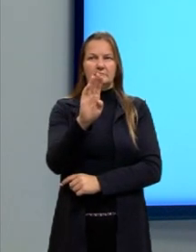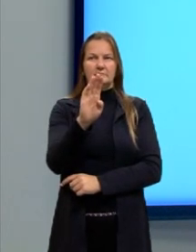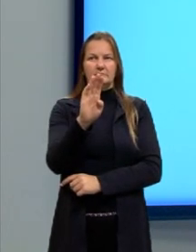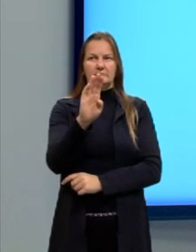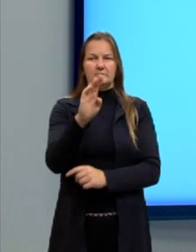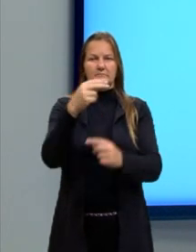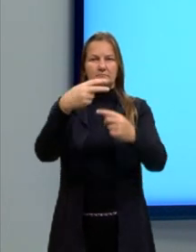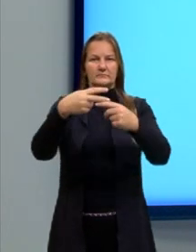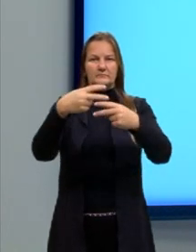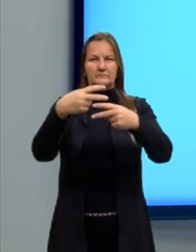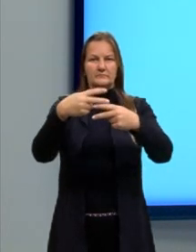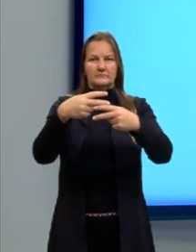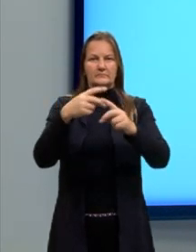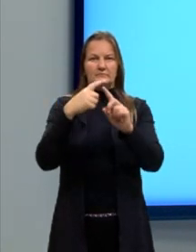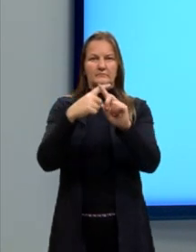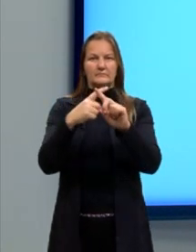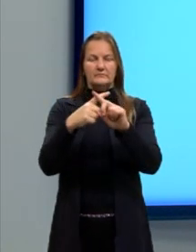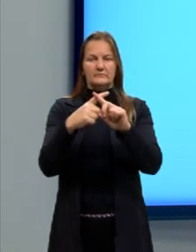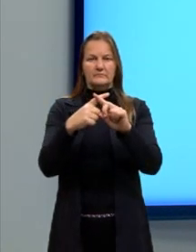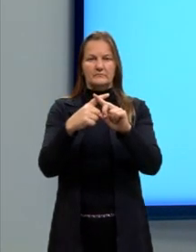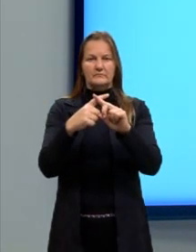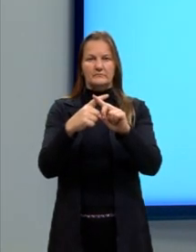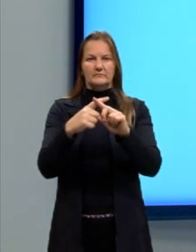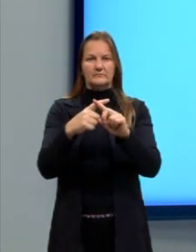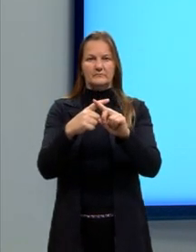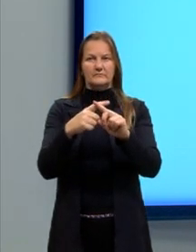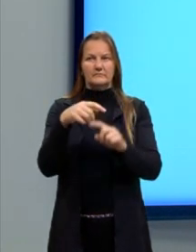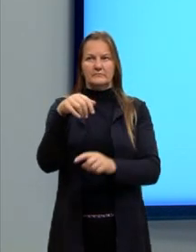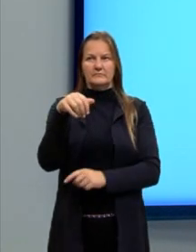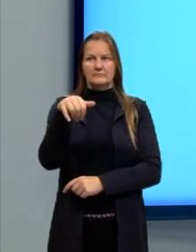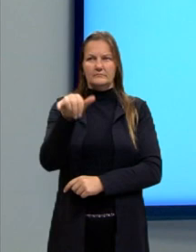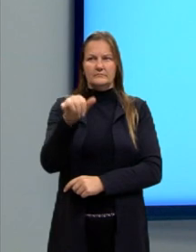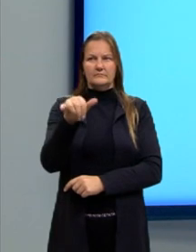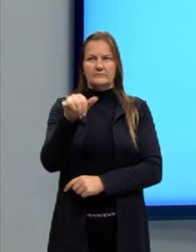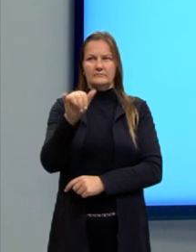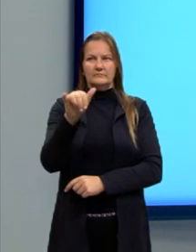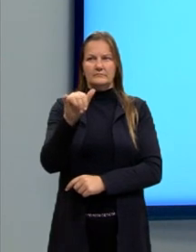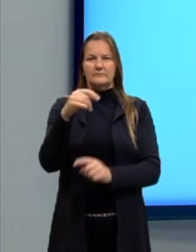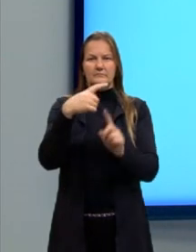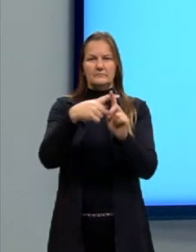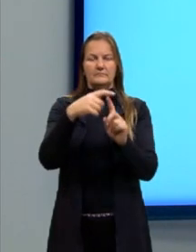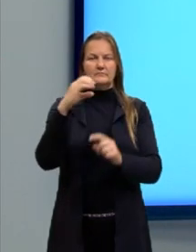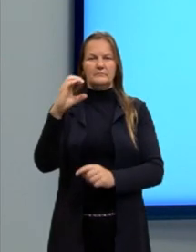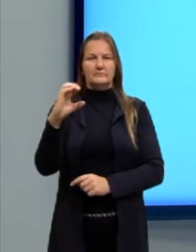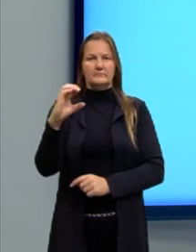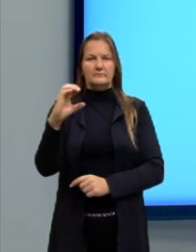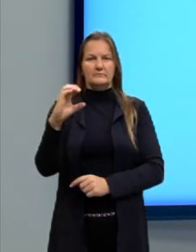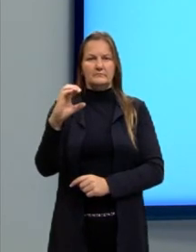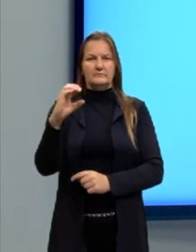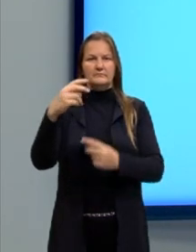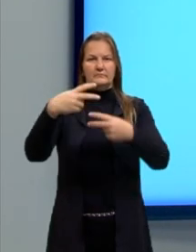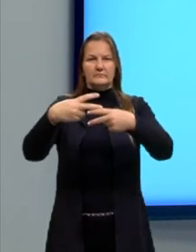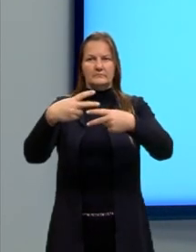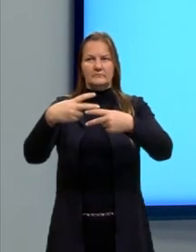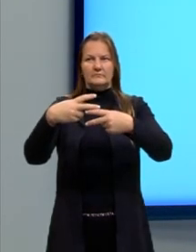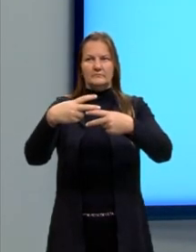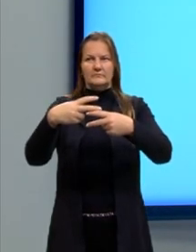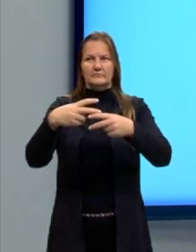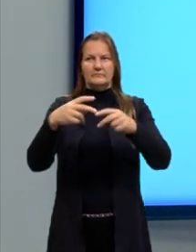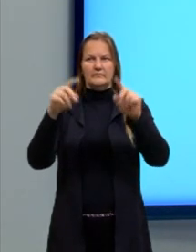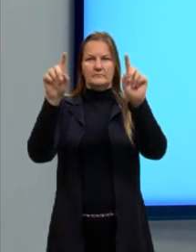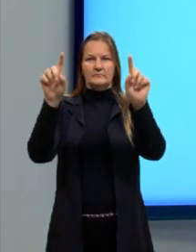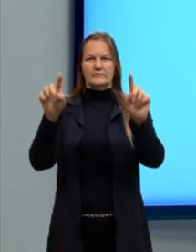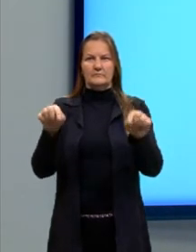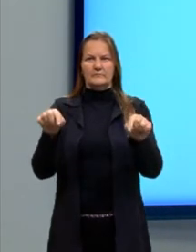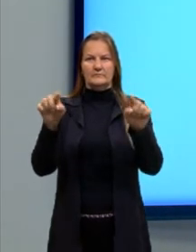B, que multiplica a coordenada Y do ponto, mais o coeficiente C. Isso tudo